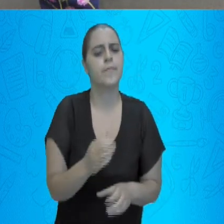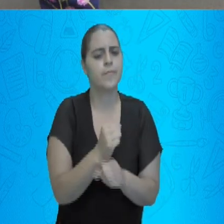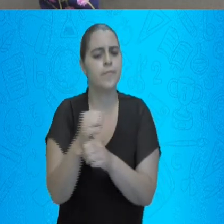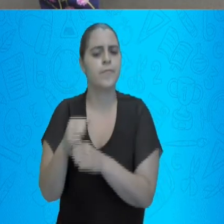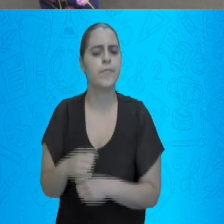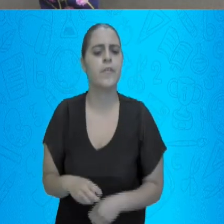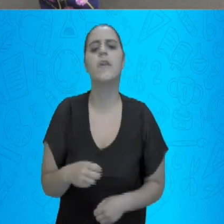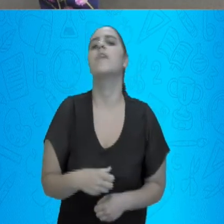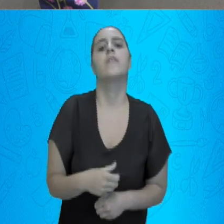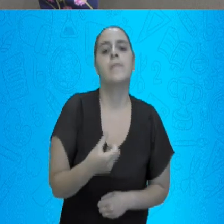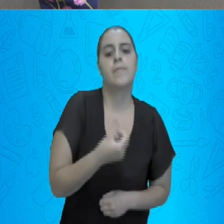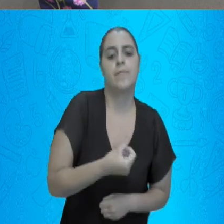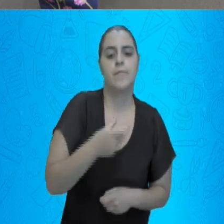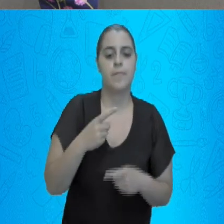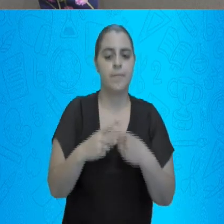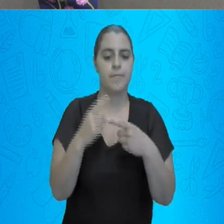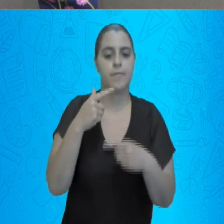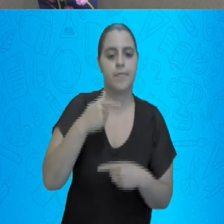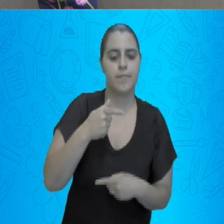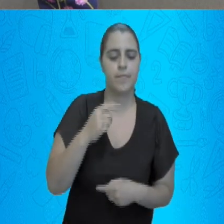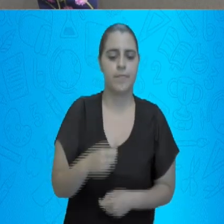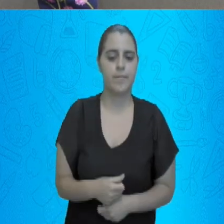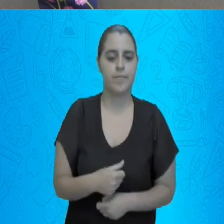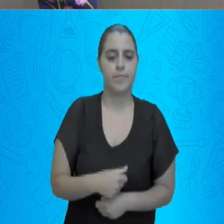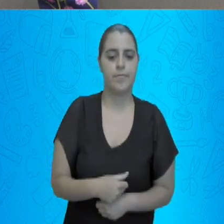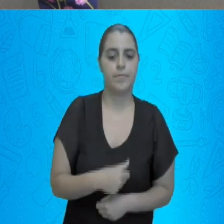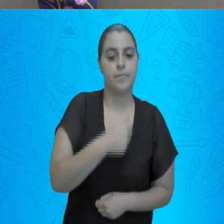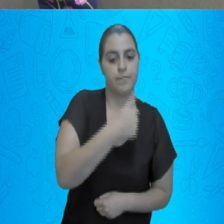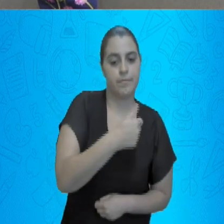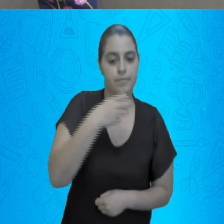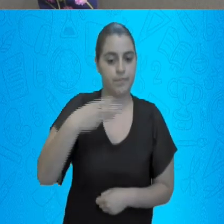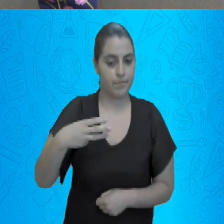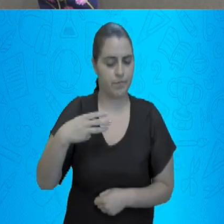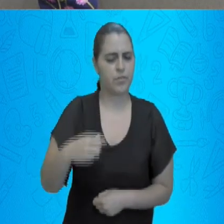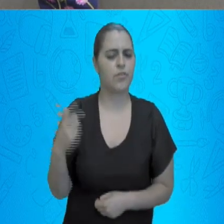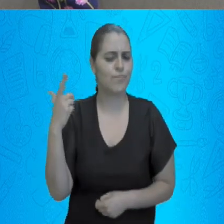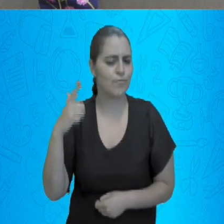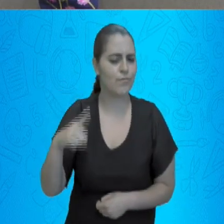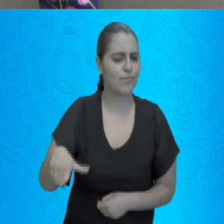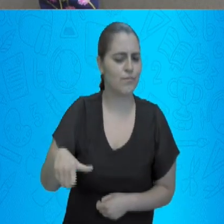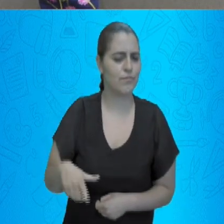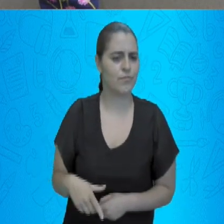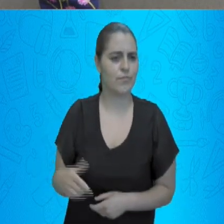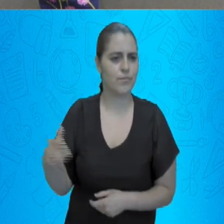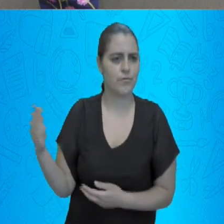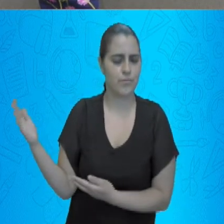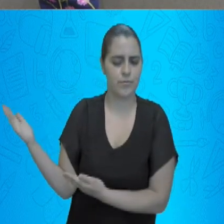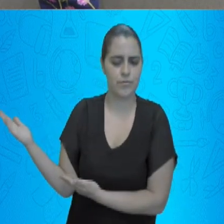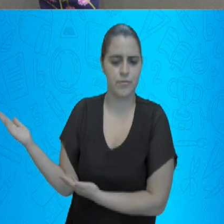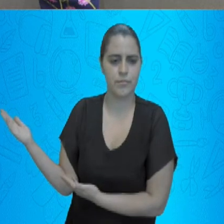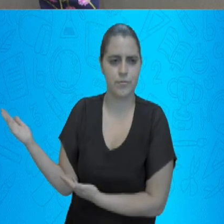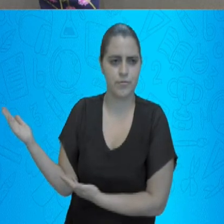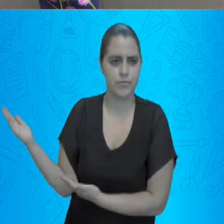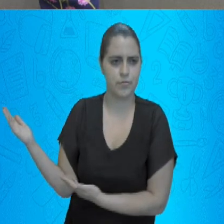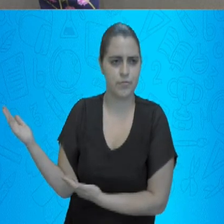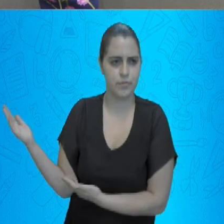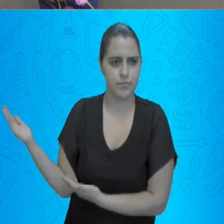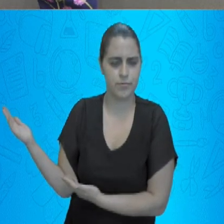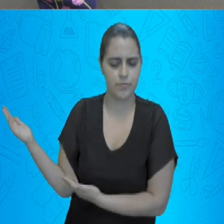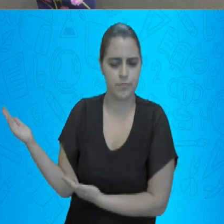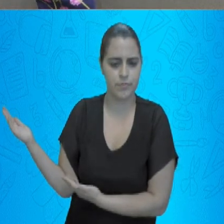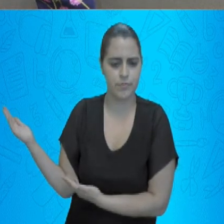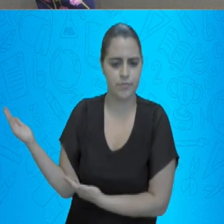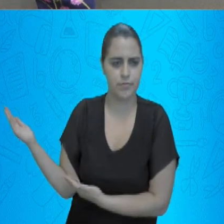6 mais 7. 13. De novo, 13. Vou colocar o 3. E vou subir